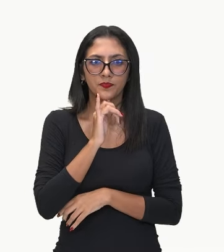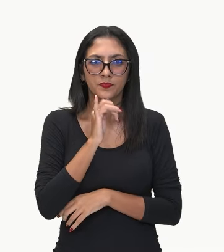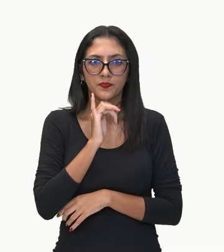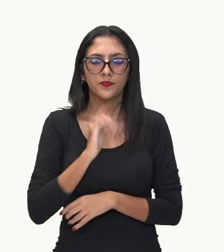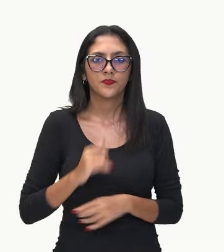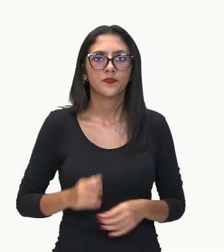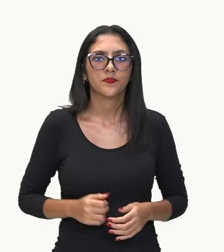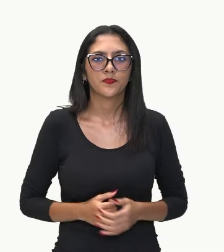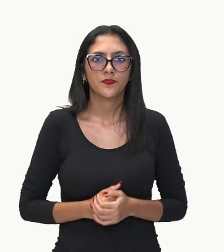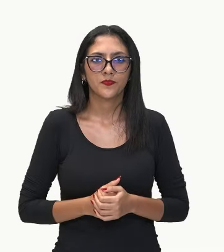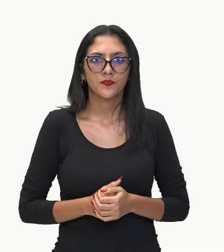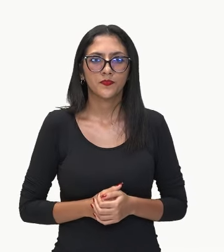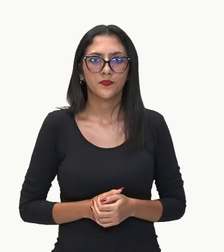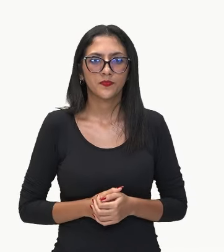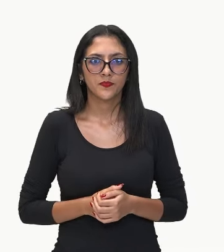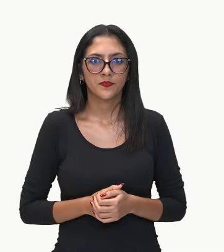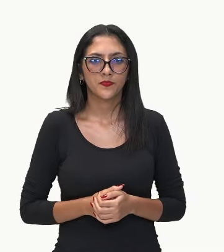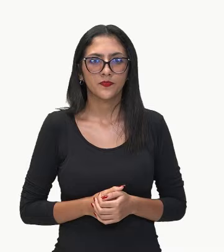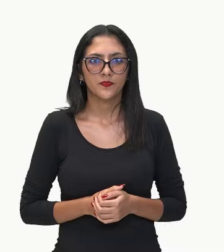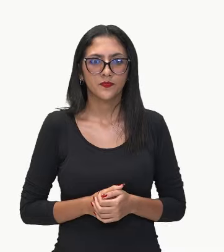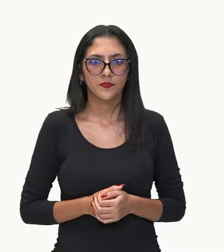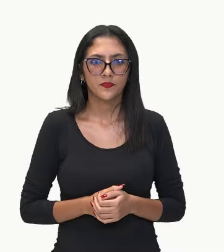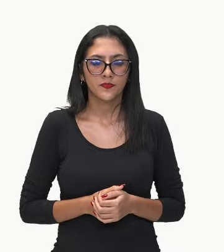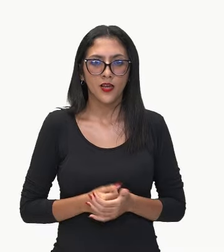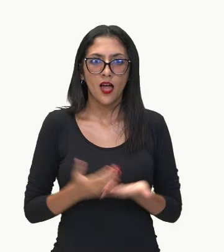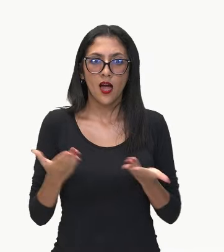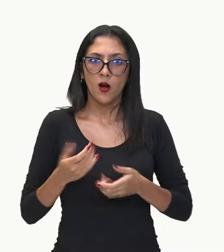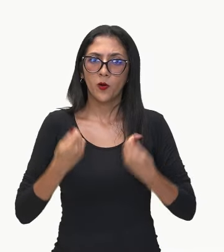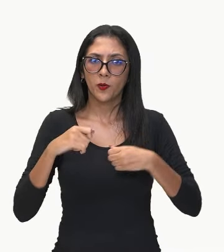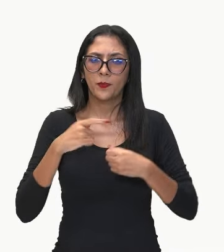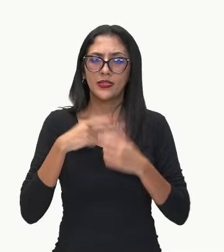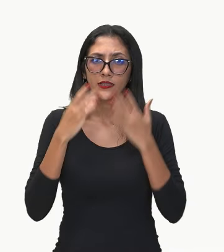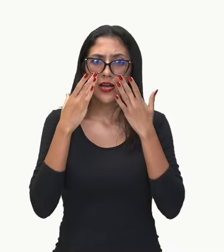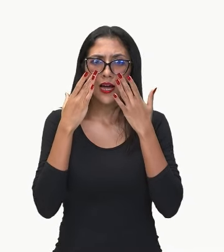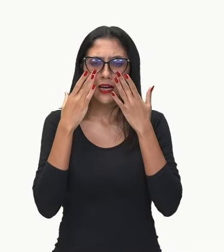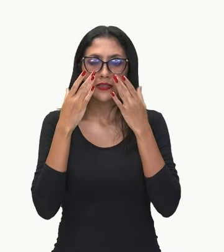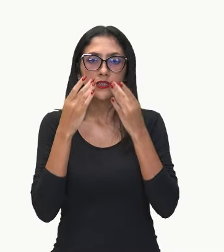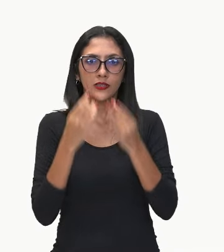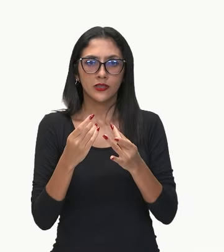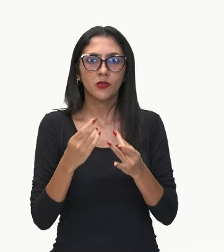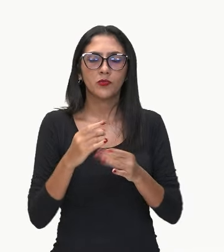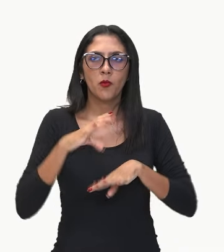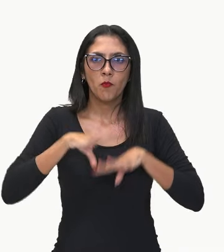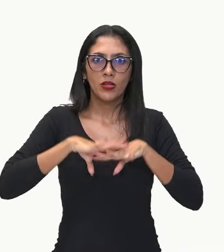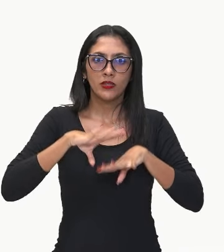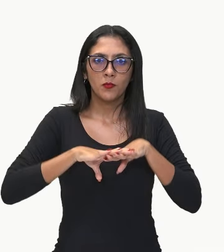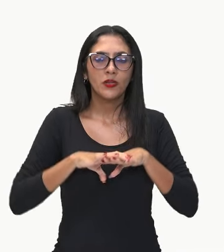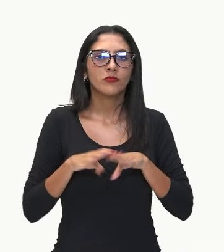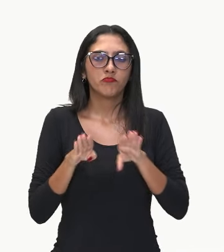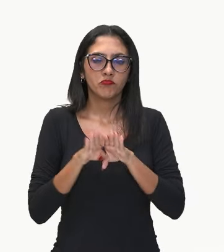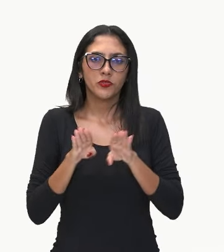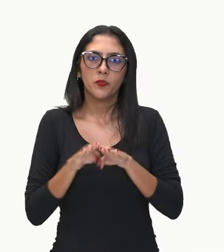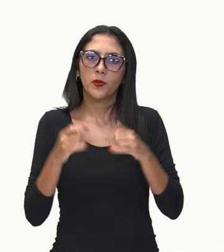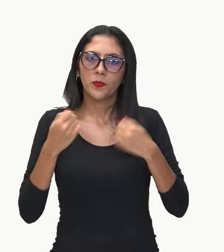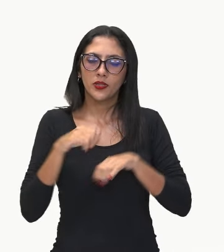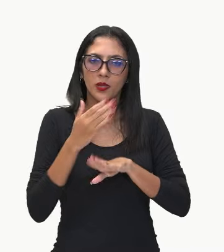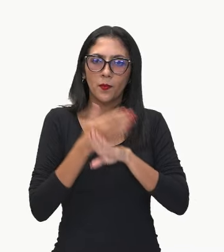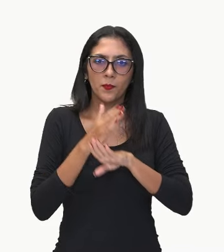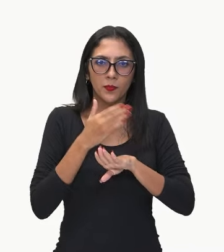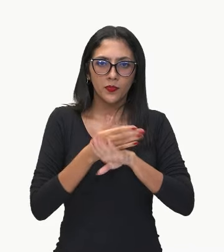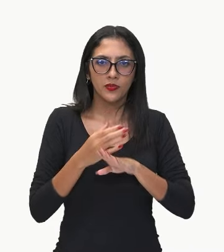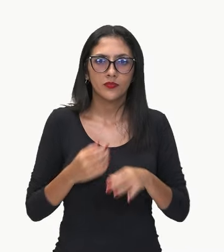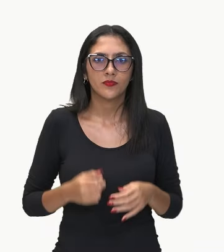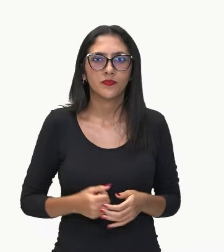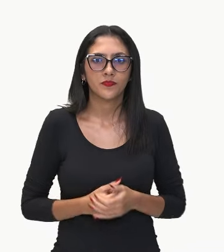Vamos trabalhar agora a sua atenção. Porque matemática, além de nós